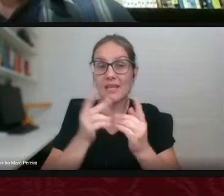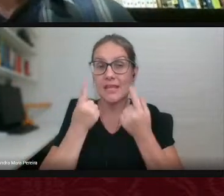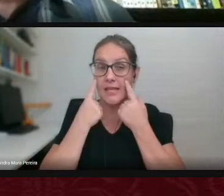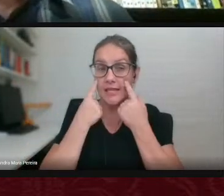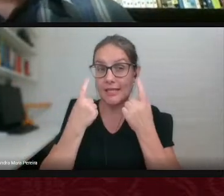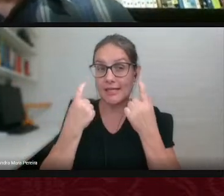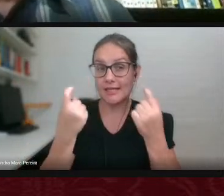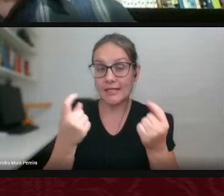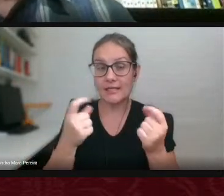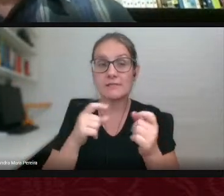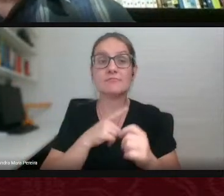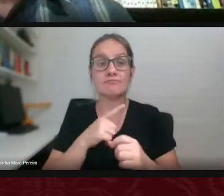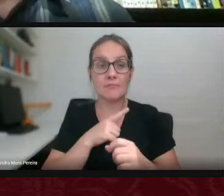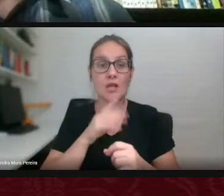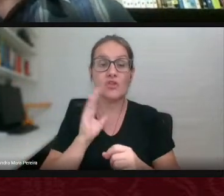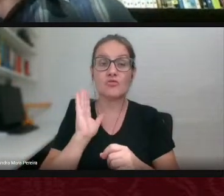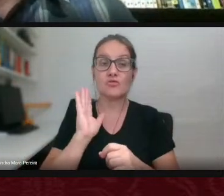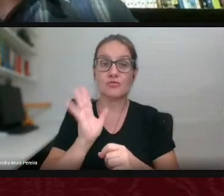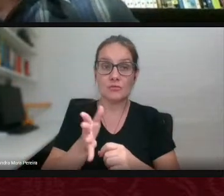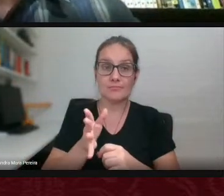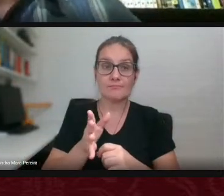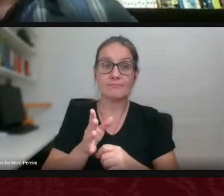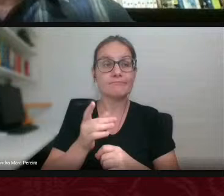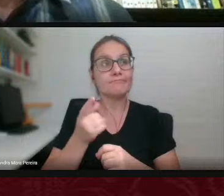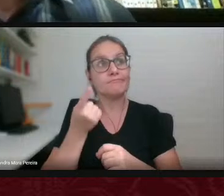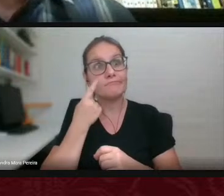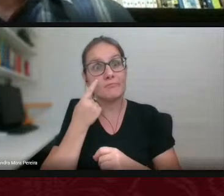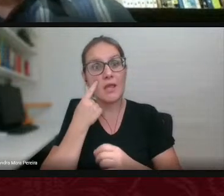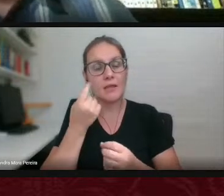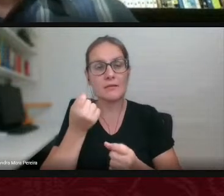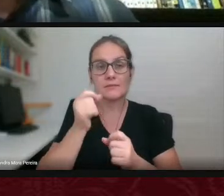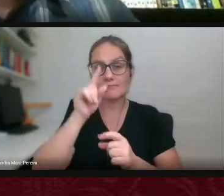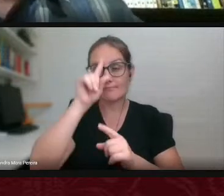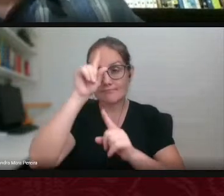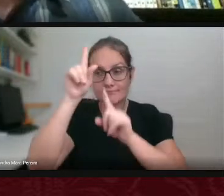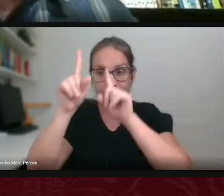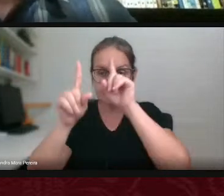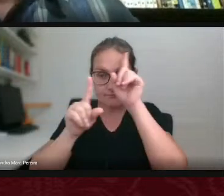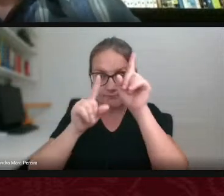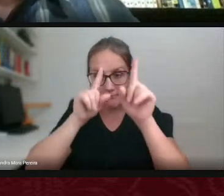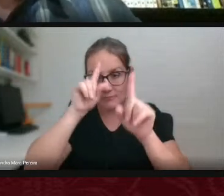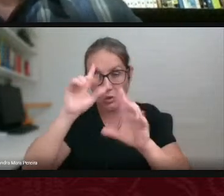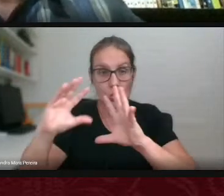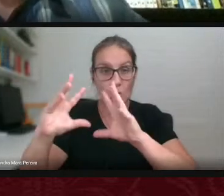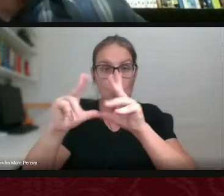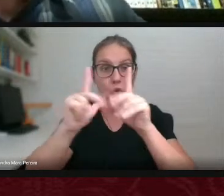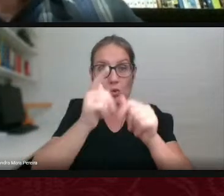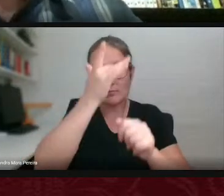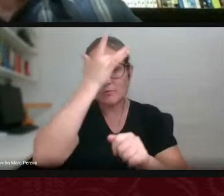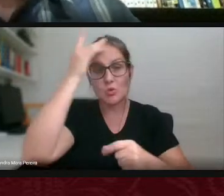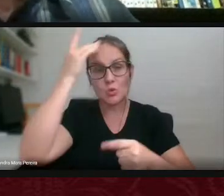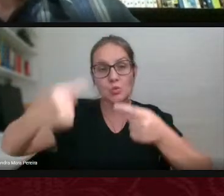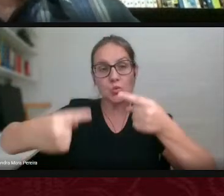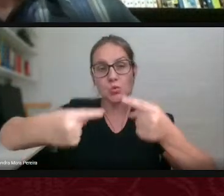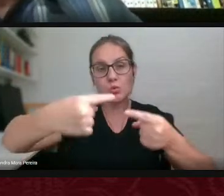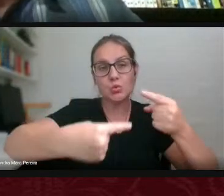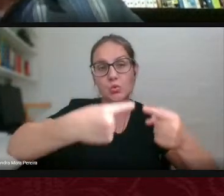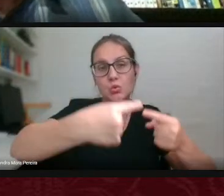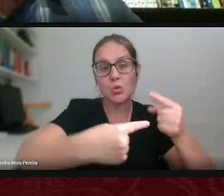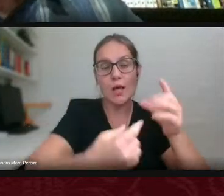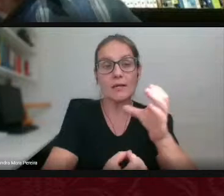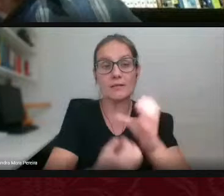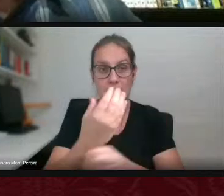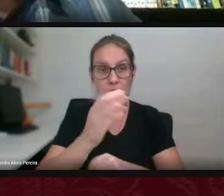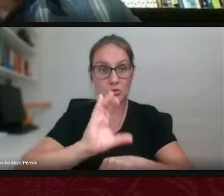já vem de fato sendo amadurecidas ao longo do tempo todas as pessoas do curso discutem a respeito disso